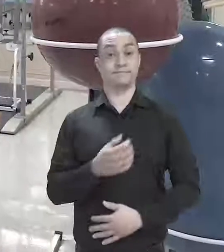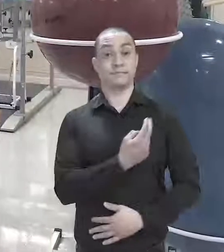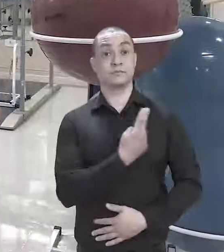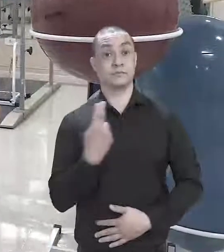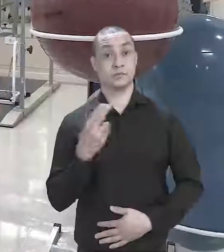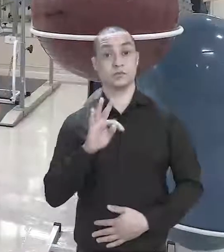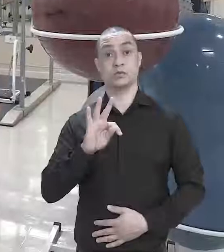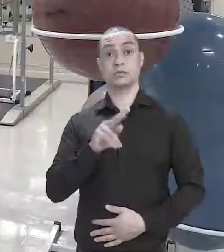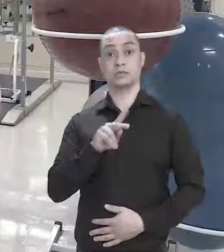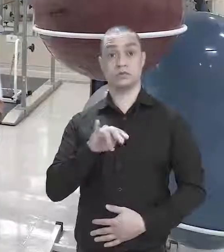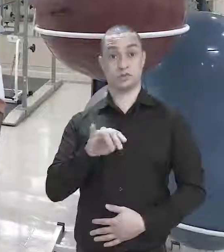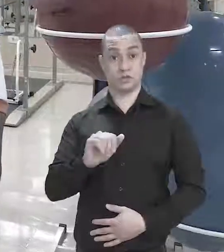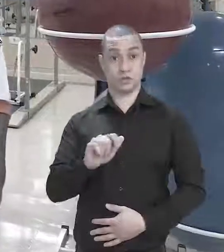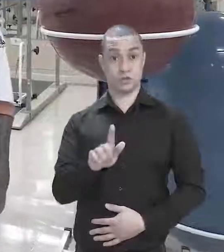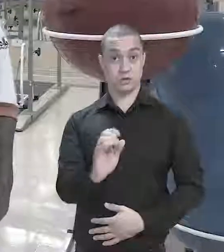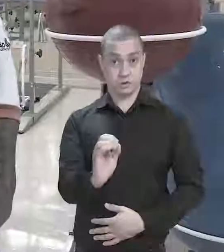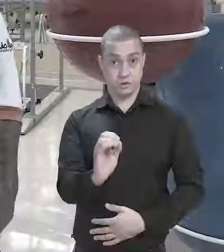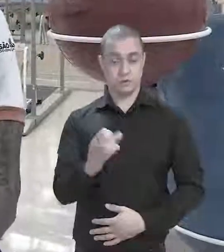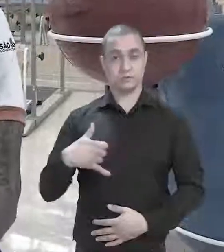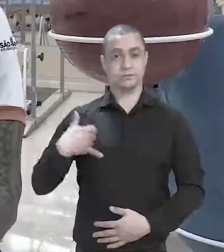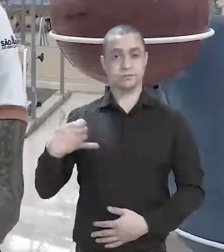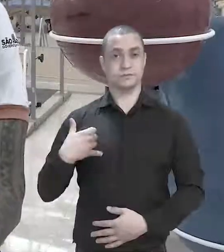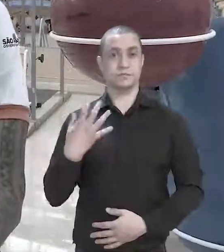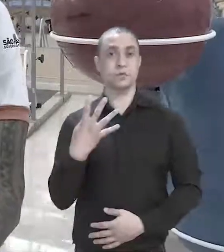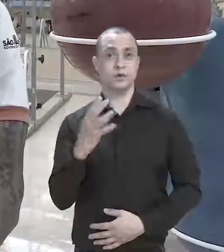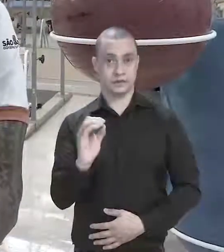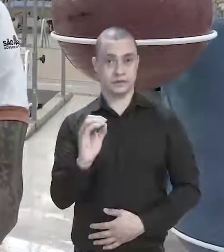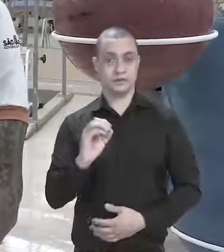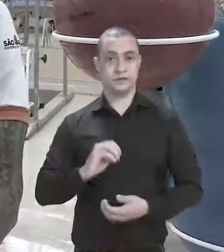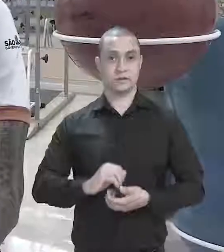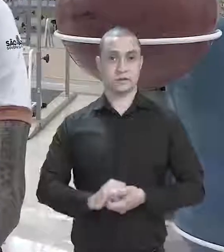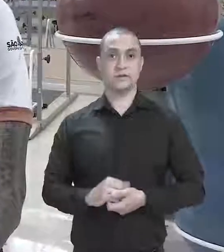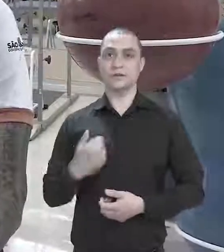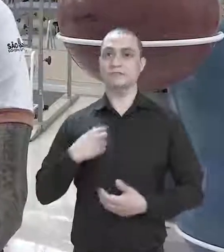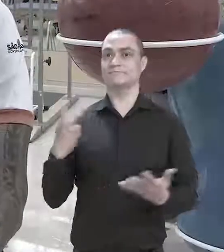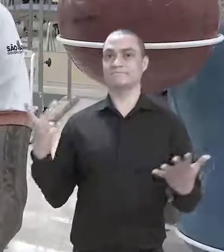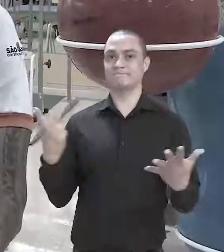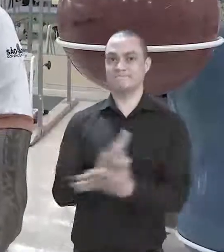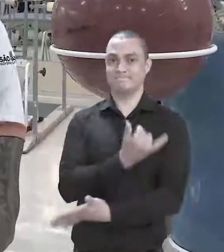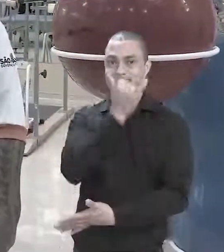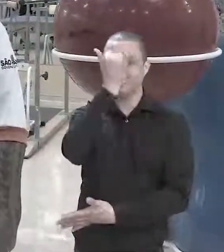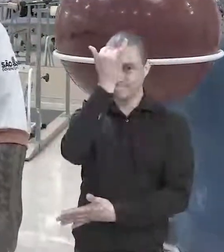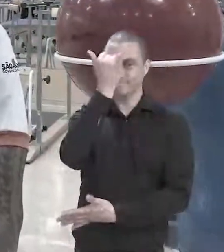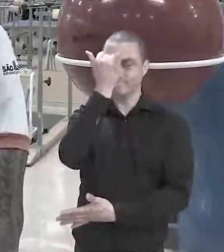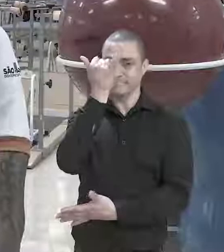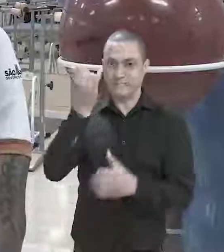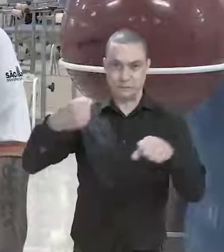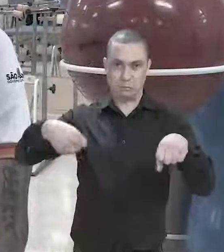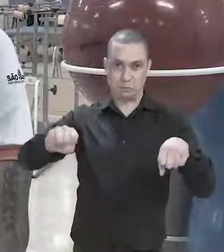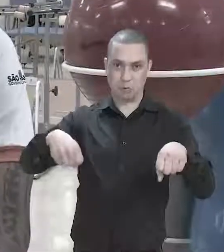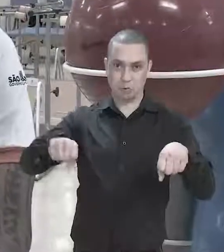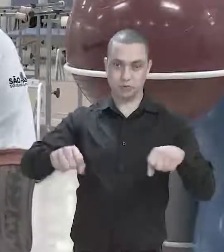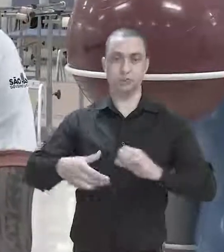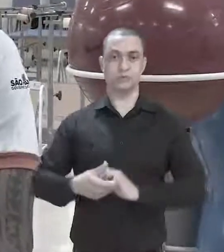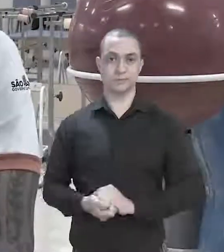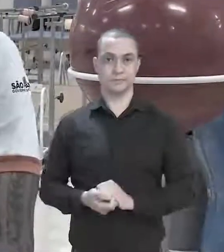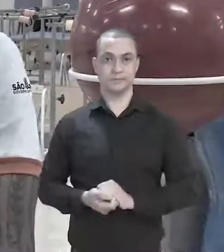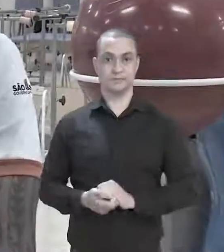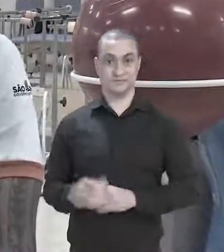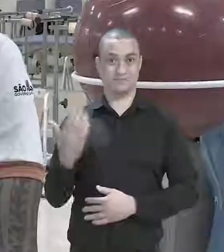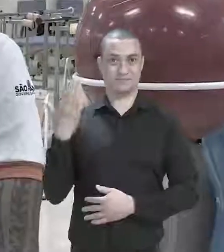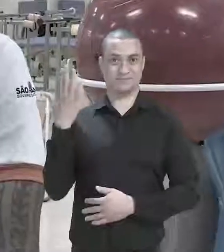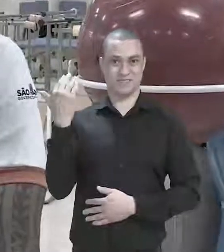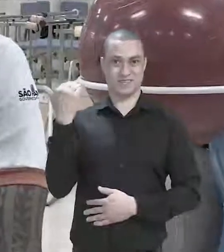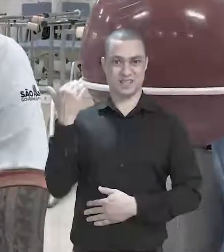Meu nome é Thiago Menezes de Almeida, tenho 40 anos, cometi minha prudência no